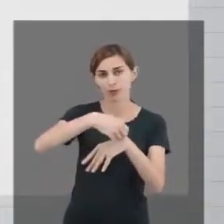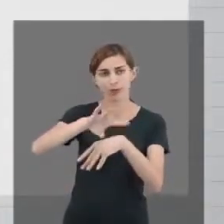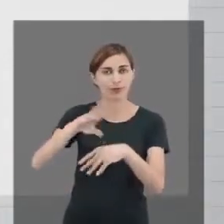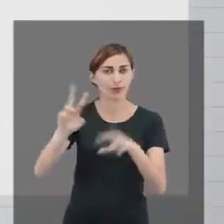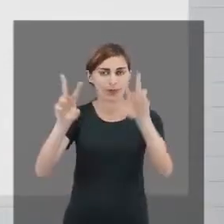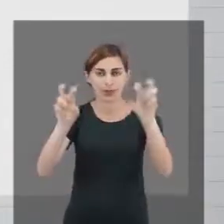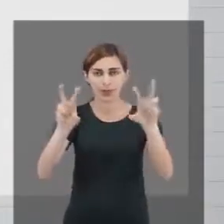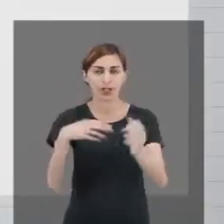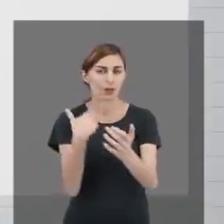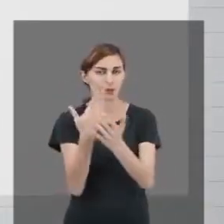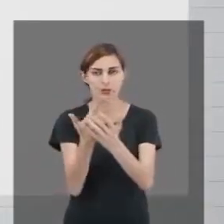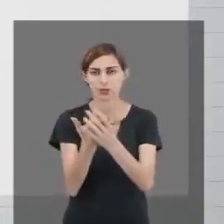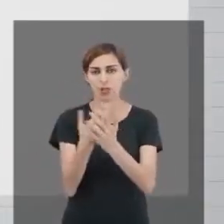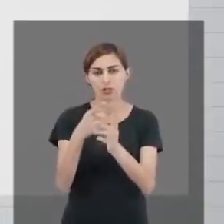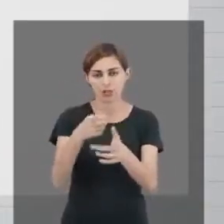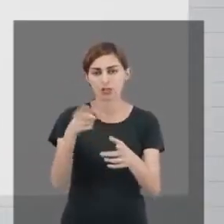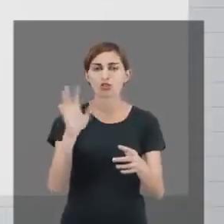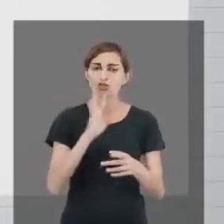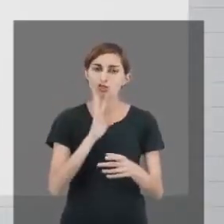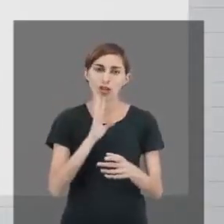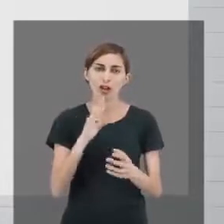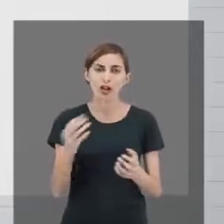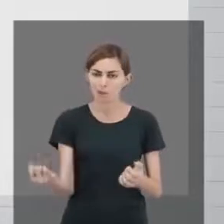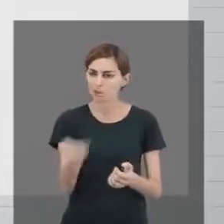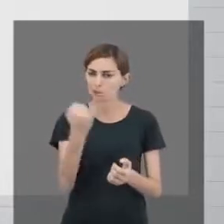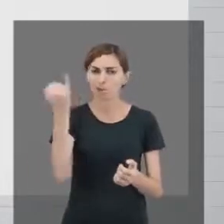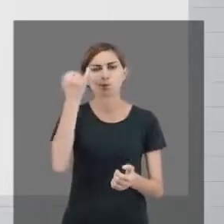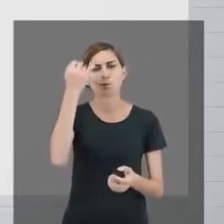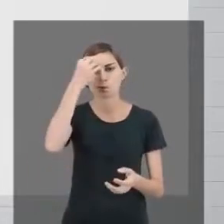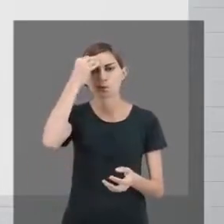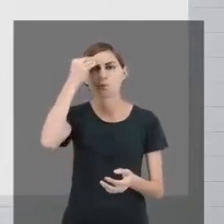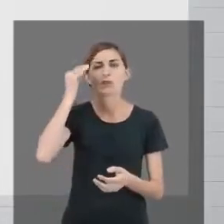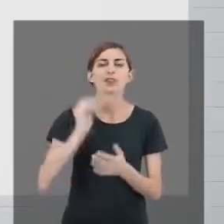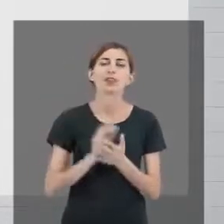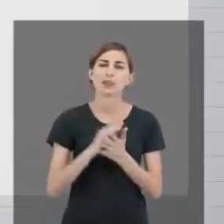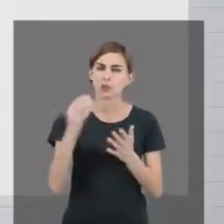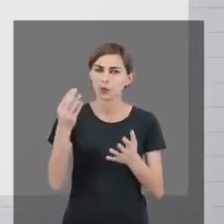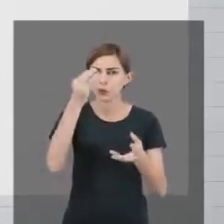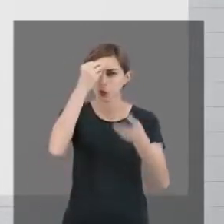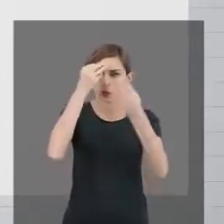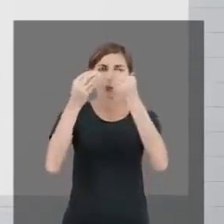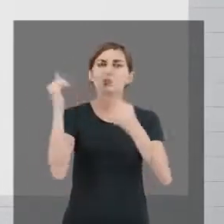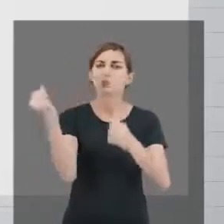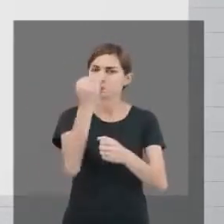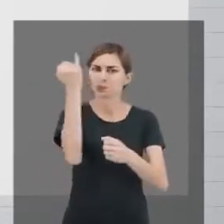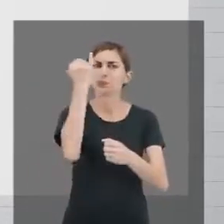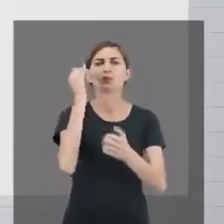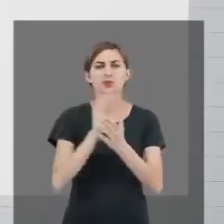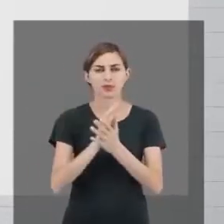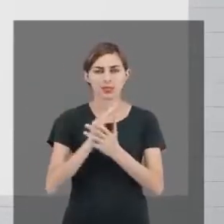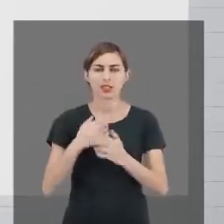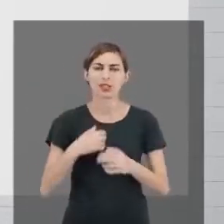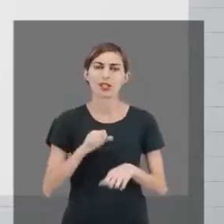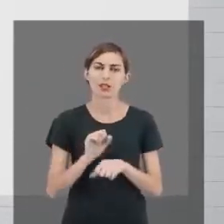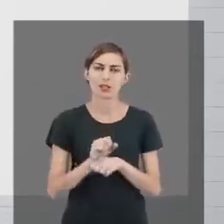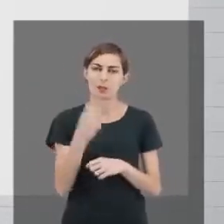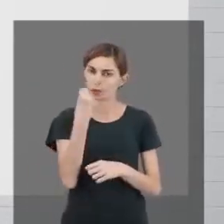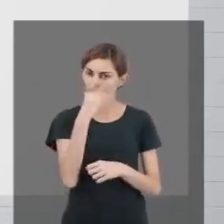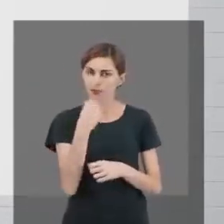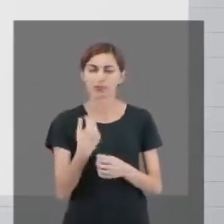temática estudada que eles já passaram. Então, é muito enriquecedor. Espero que você aproveite bastante esse formato que a gente está oferecendo.